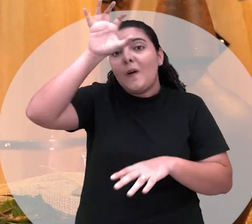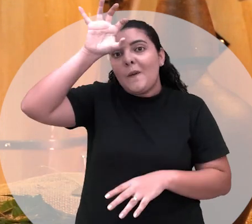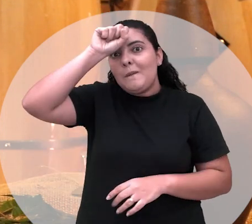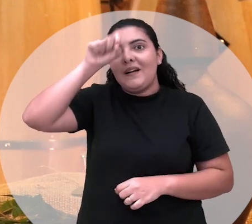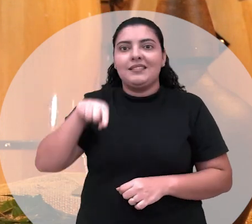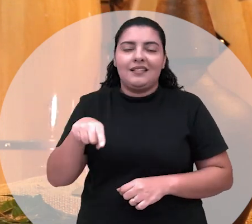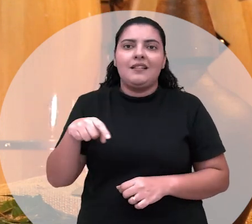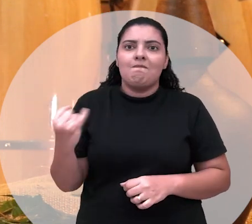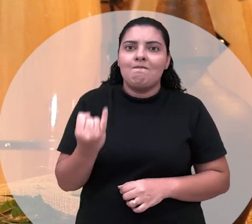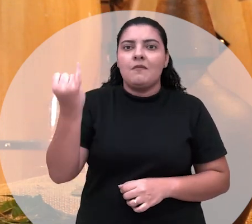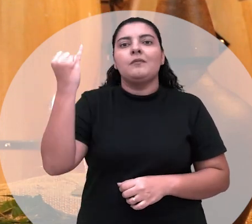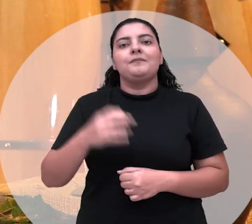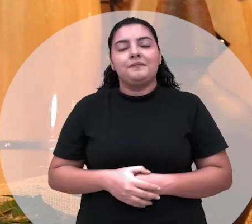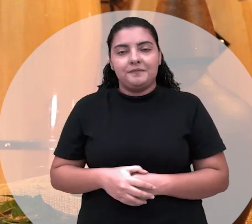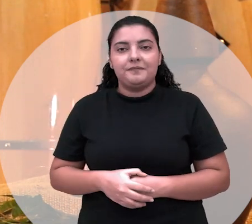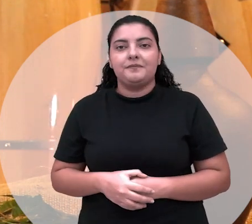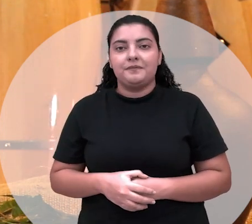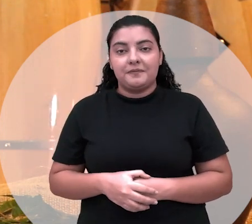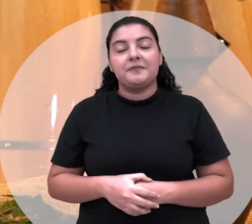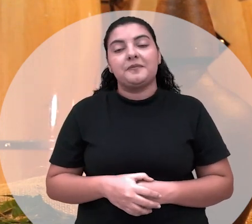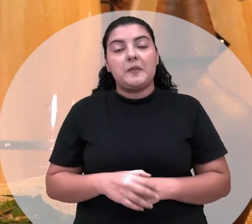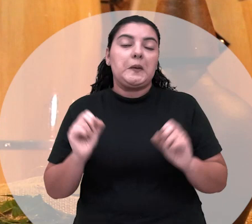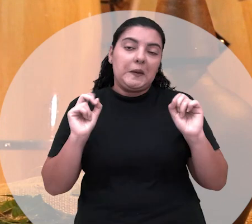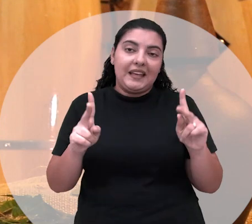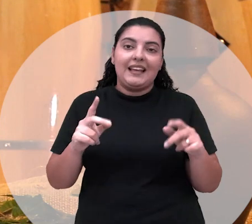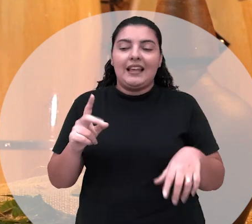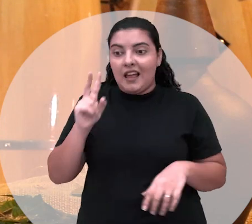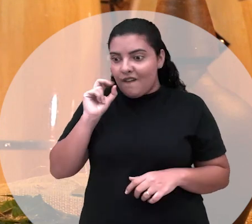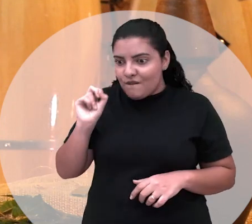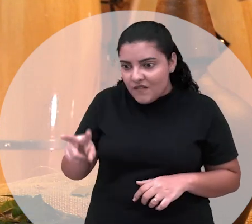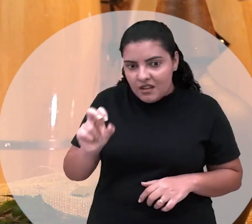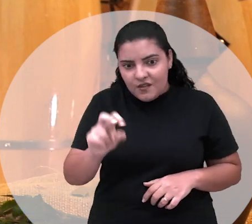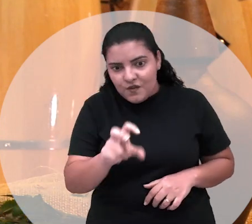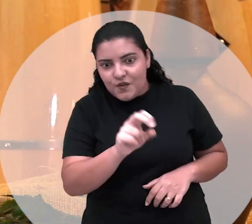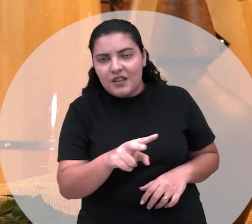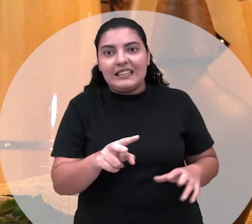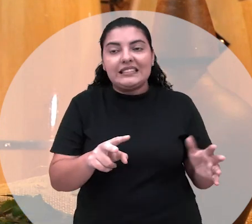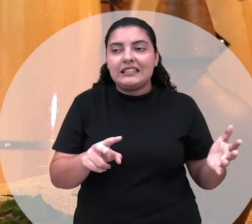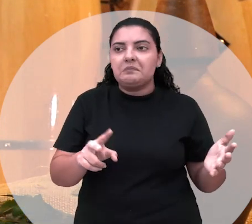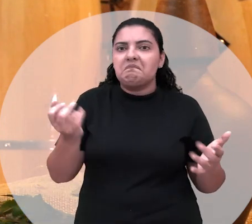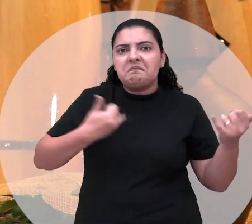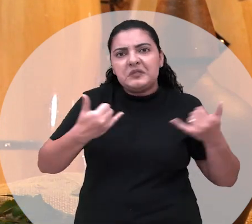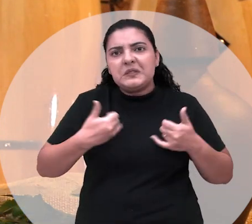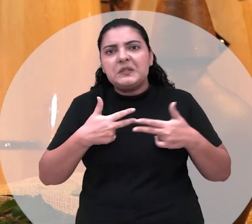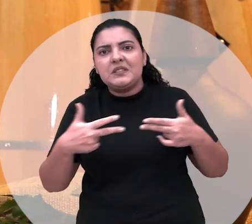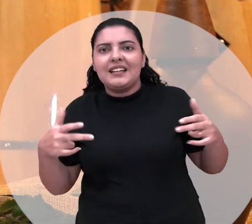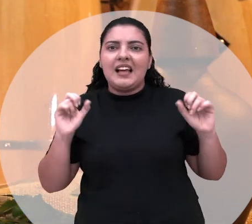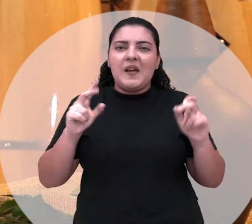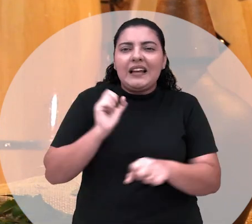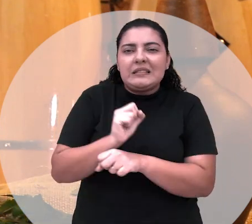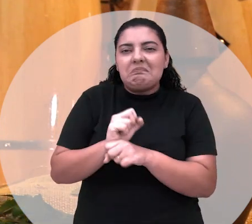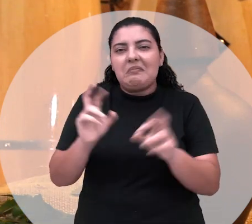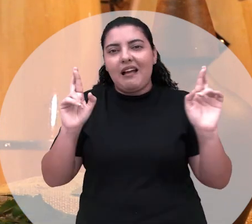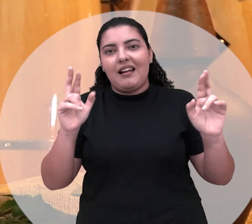Incrível. Sabe? A força dessa entidade. Então, eu já vi muita coisa, ela dizer muita coisa e as coisas, eu vou esperar,